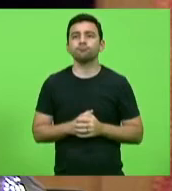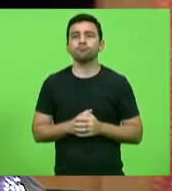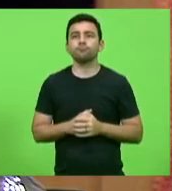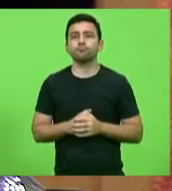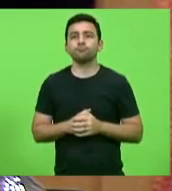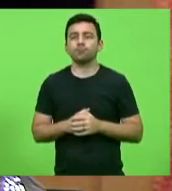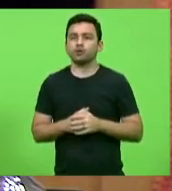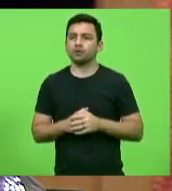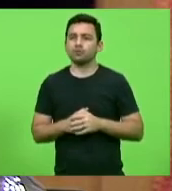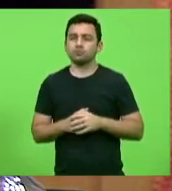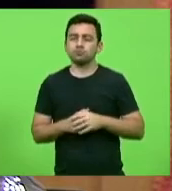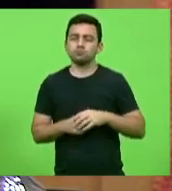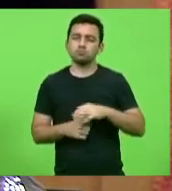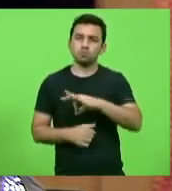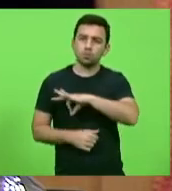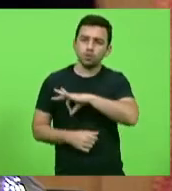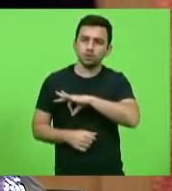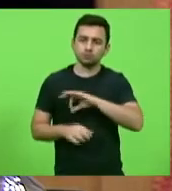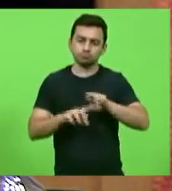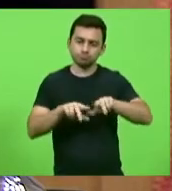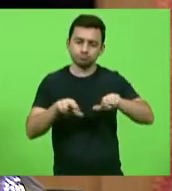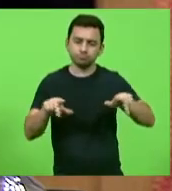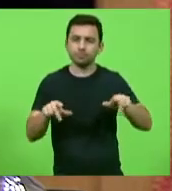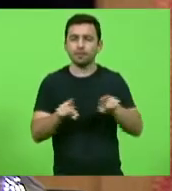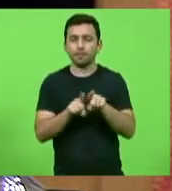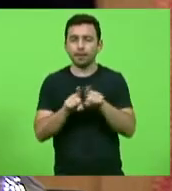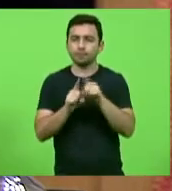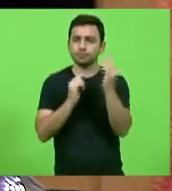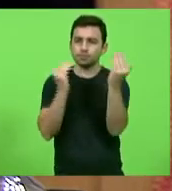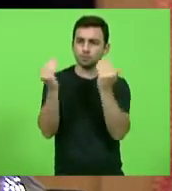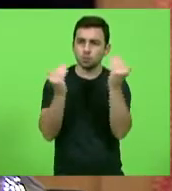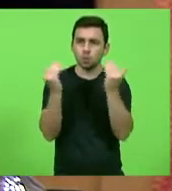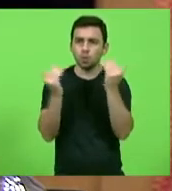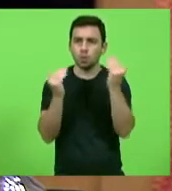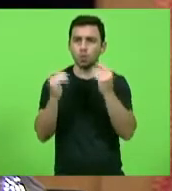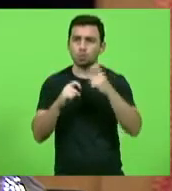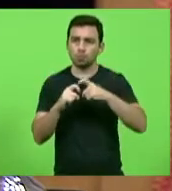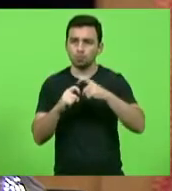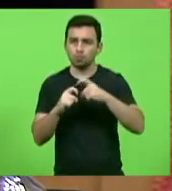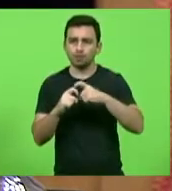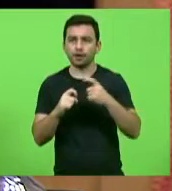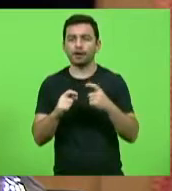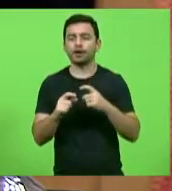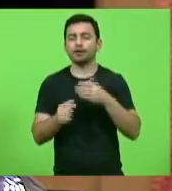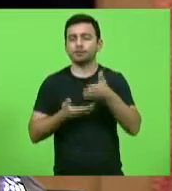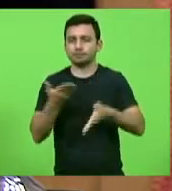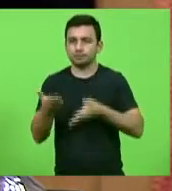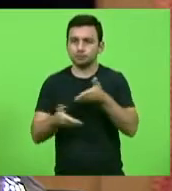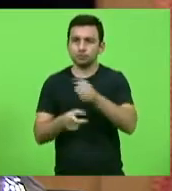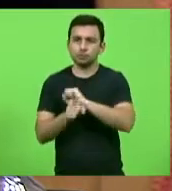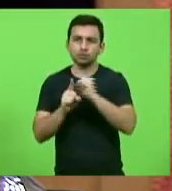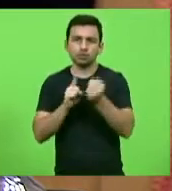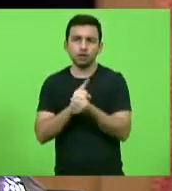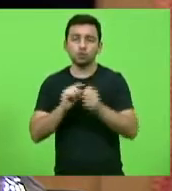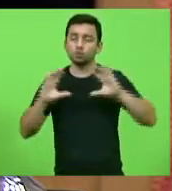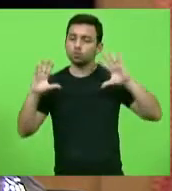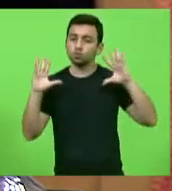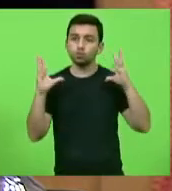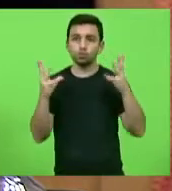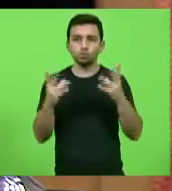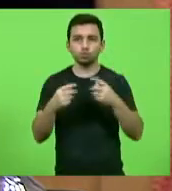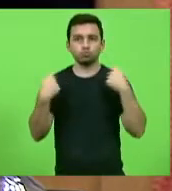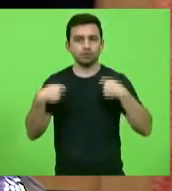agentes e também psicólogos, assistentes sociais, tudo aquilo que é necessário